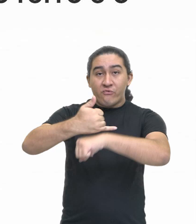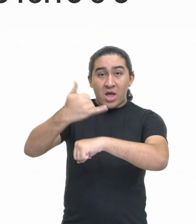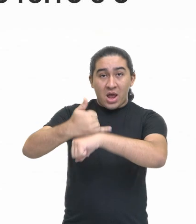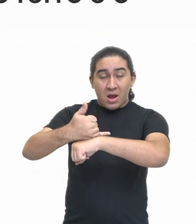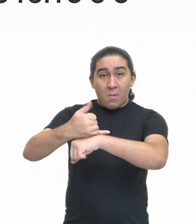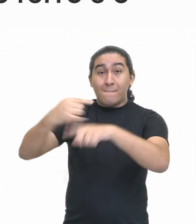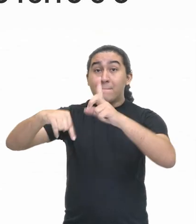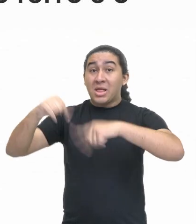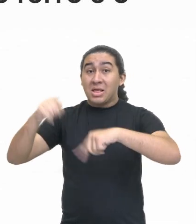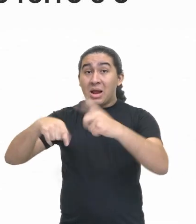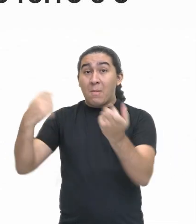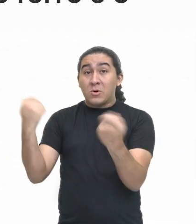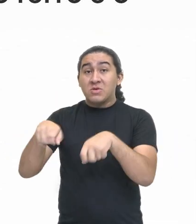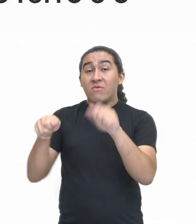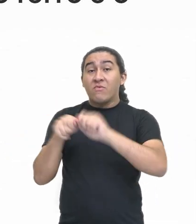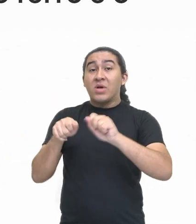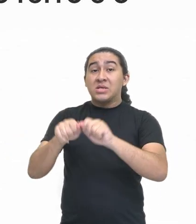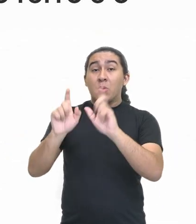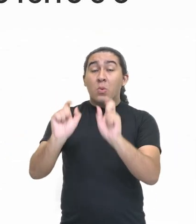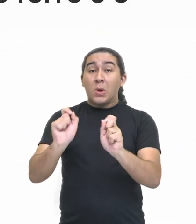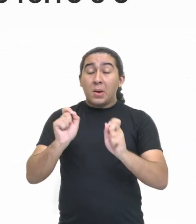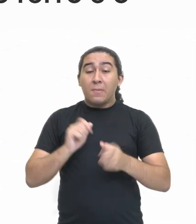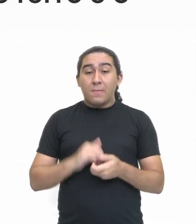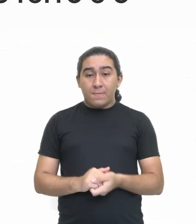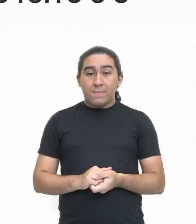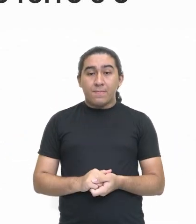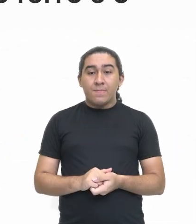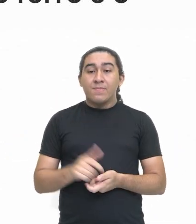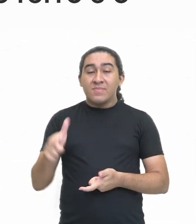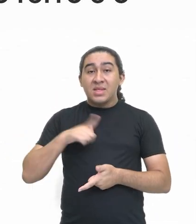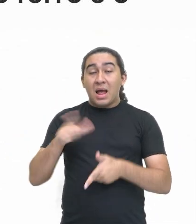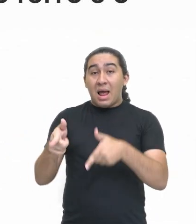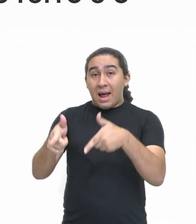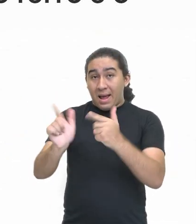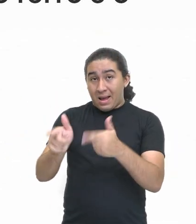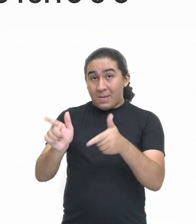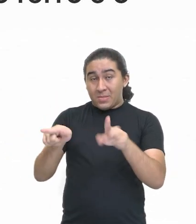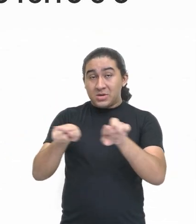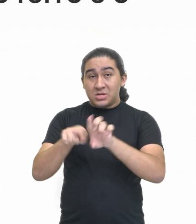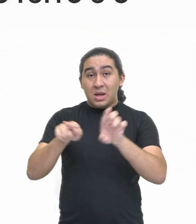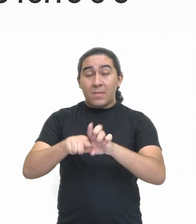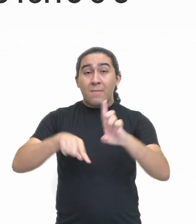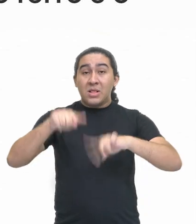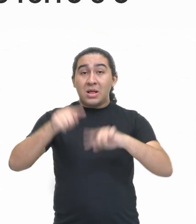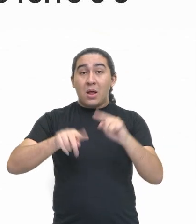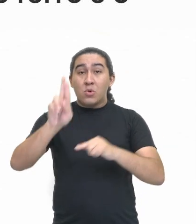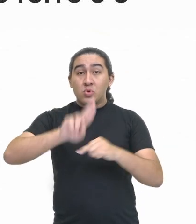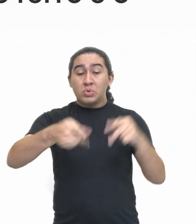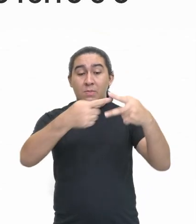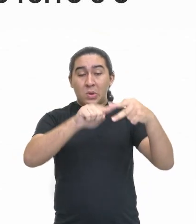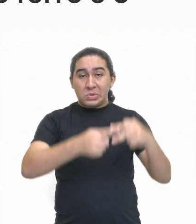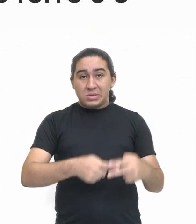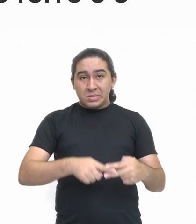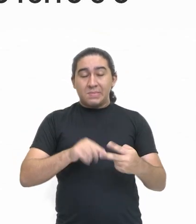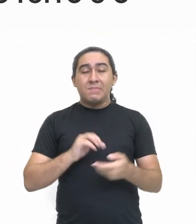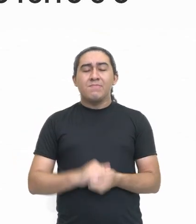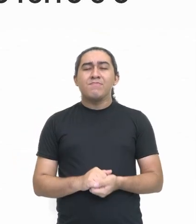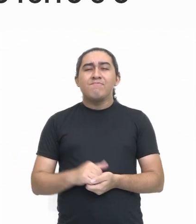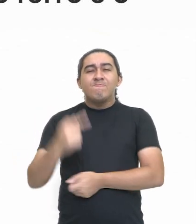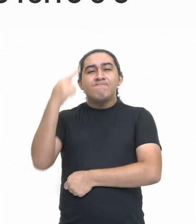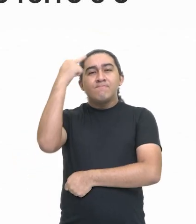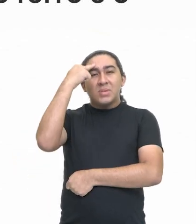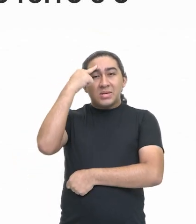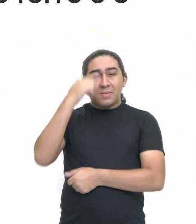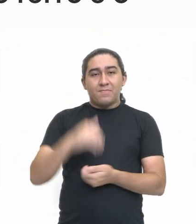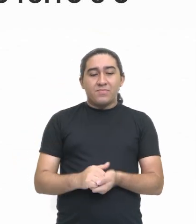para a construção e produção de armas e ferramentas. Então você imagina que